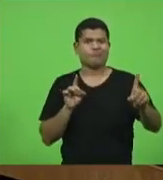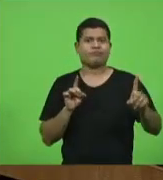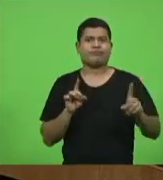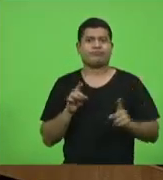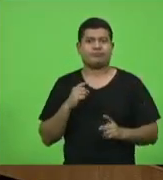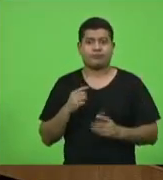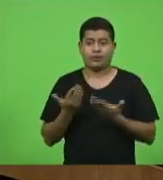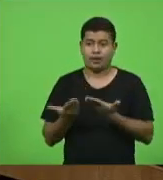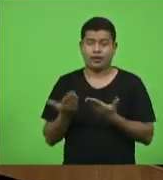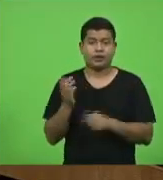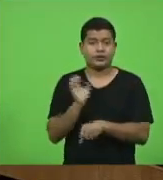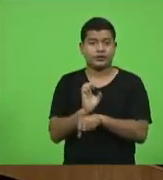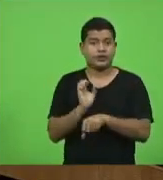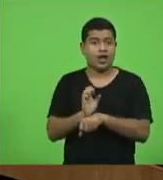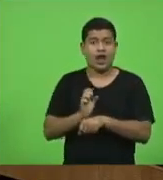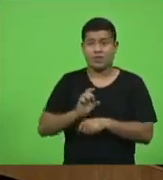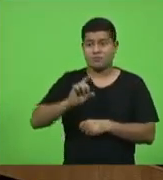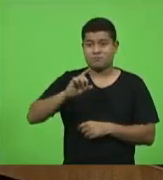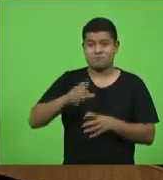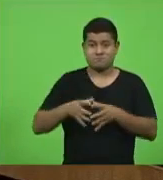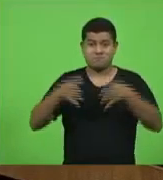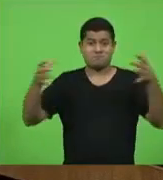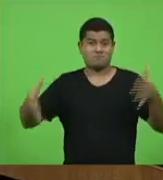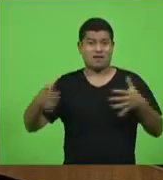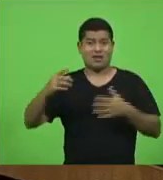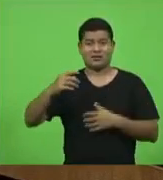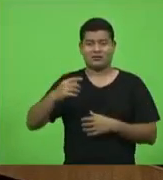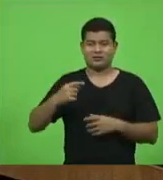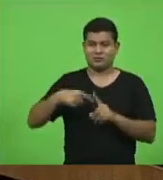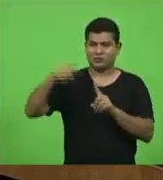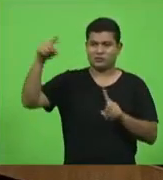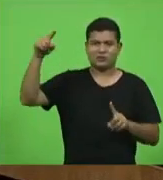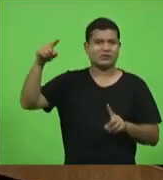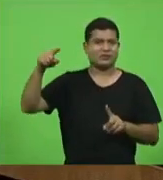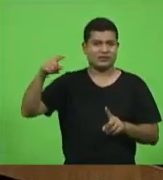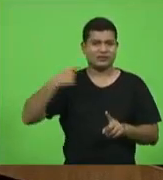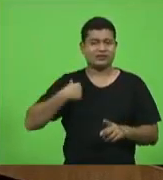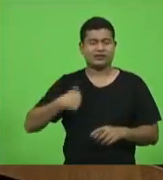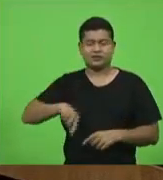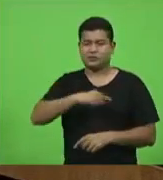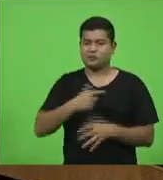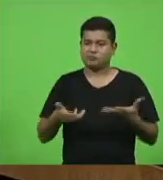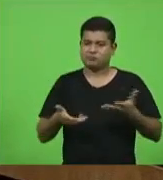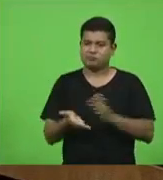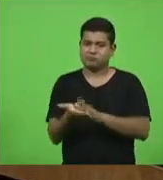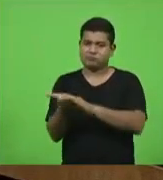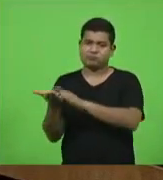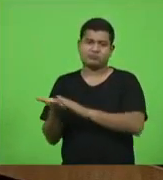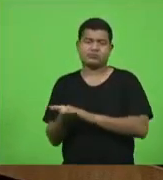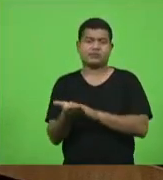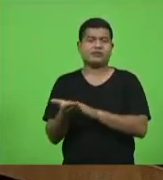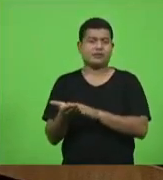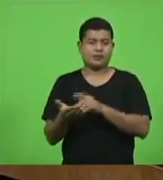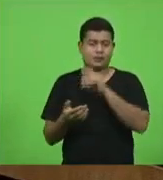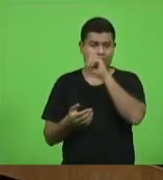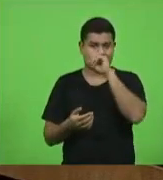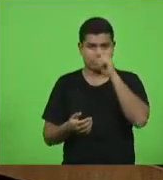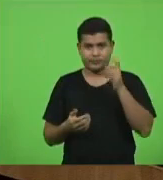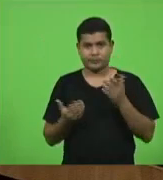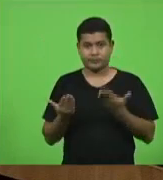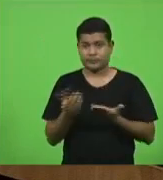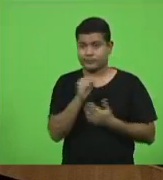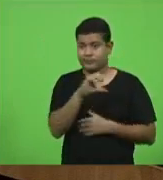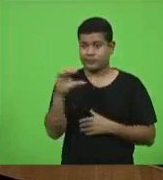maior índice naquele dia e isso eu quero parabenizar a todos os envolvidos Santa Catarina é um estado